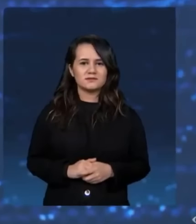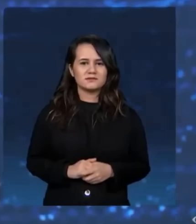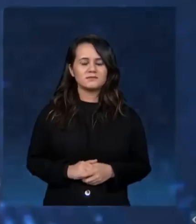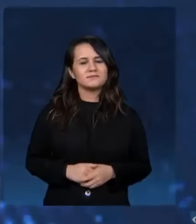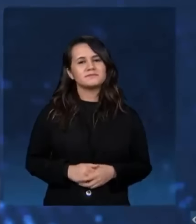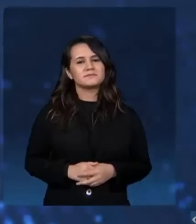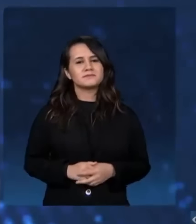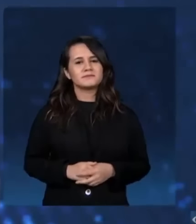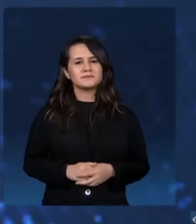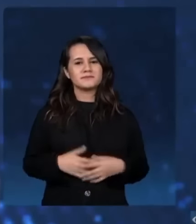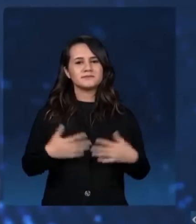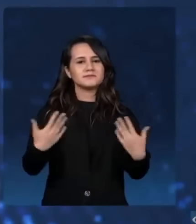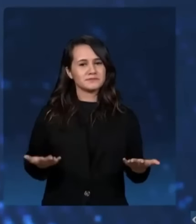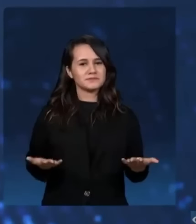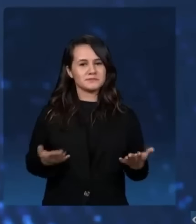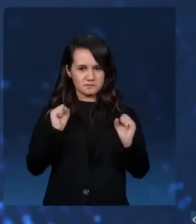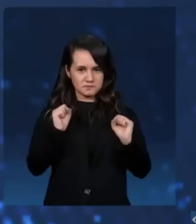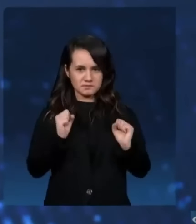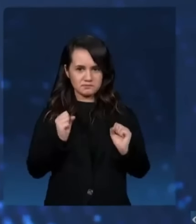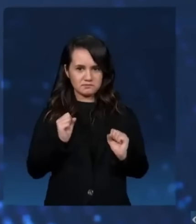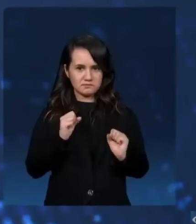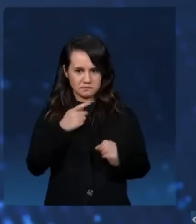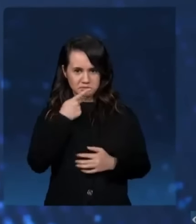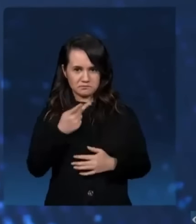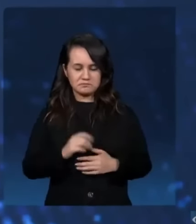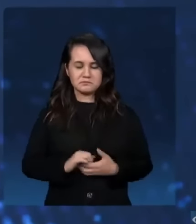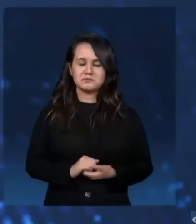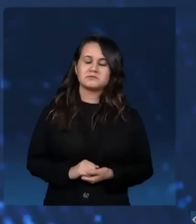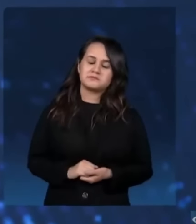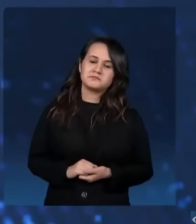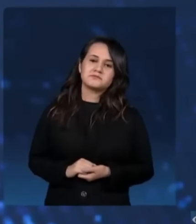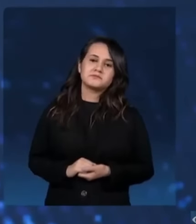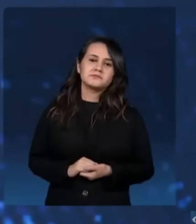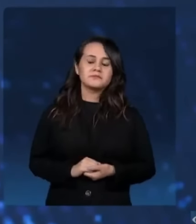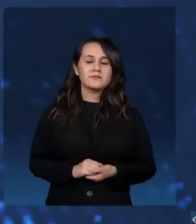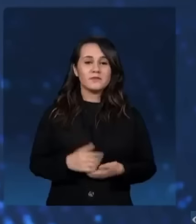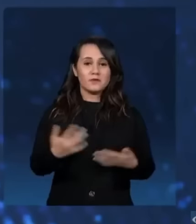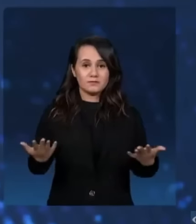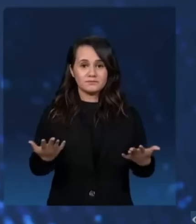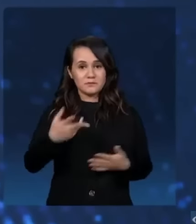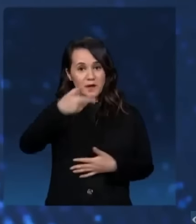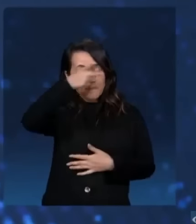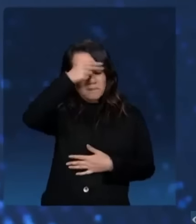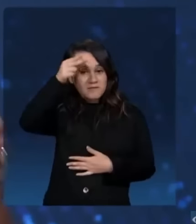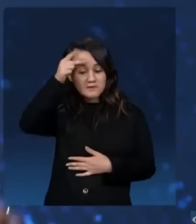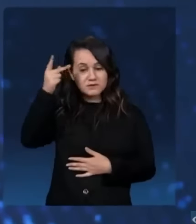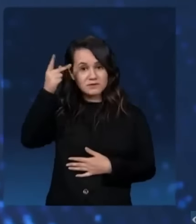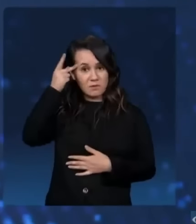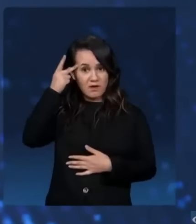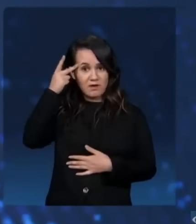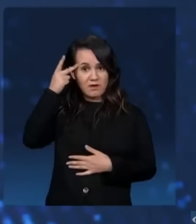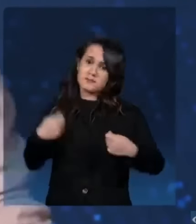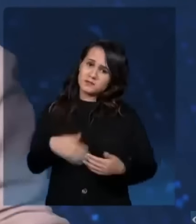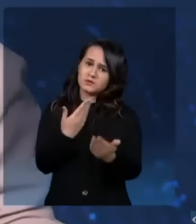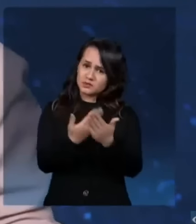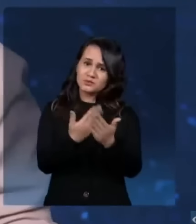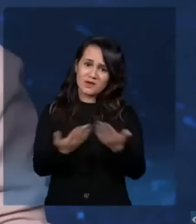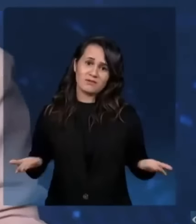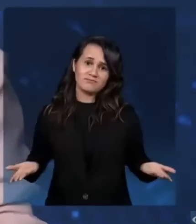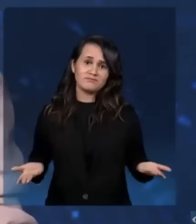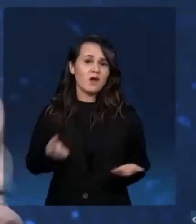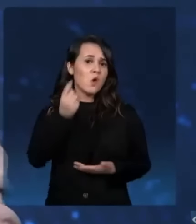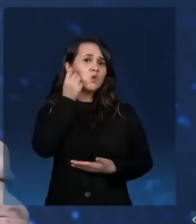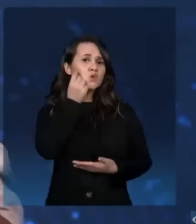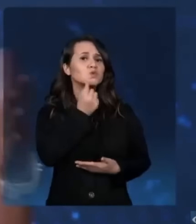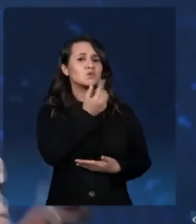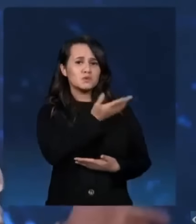Bem, para ser... Posso ou não virou aqui? A sua réplica. Para ser prefeito de São Paulo, tem que estudar. Acho que até o